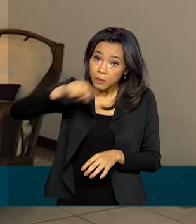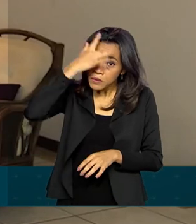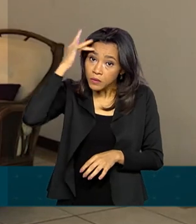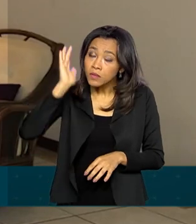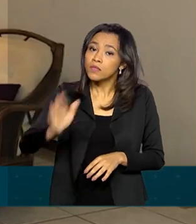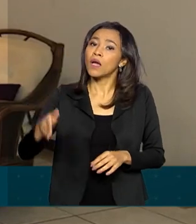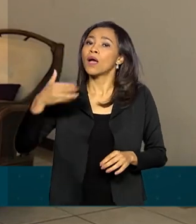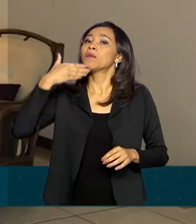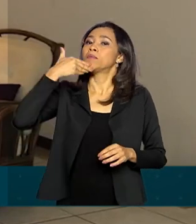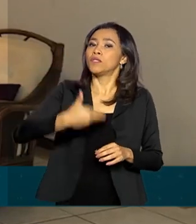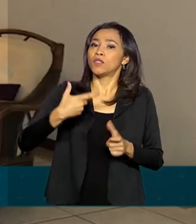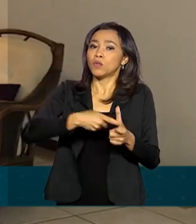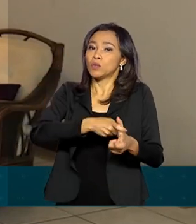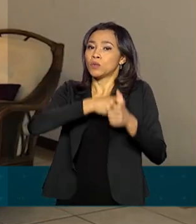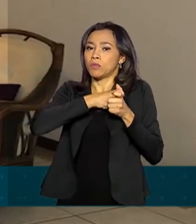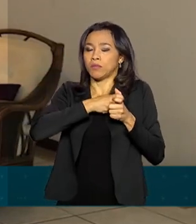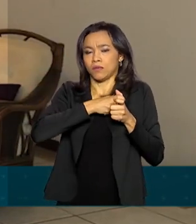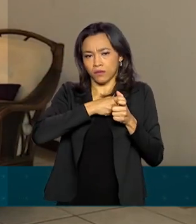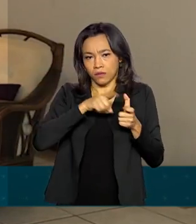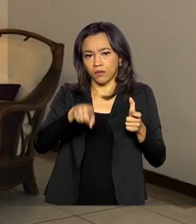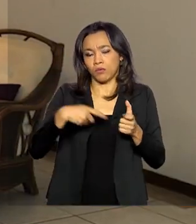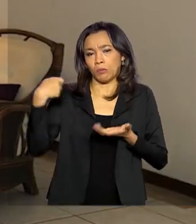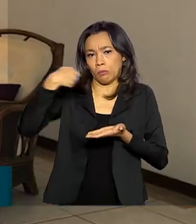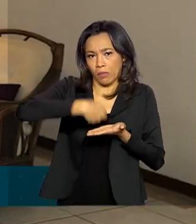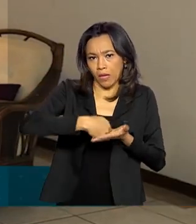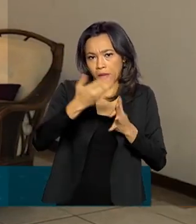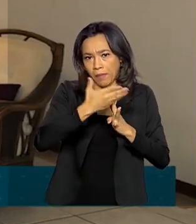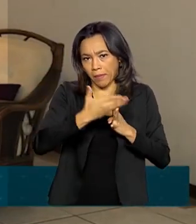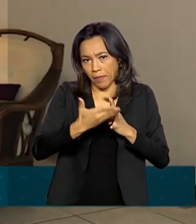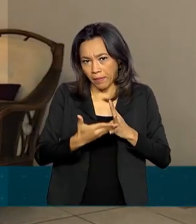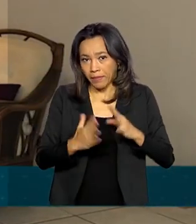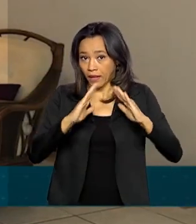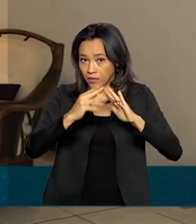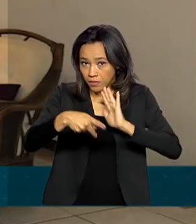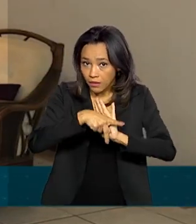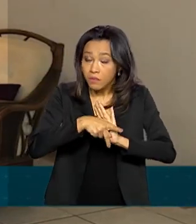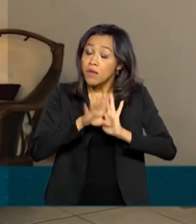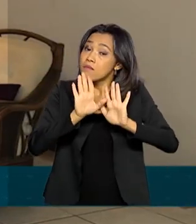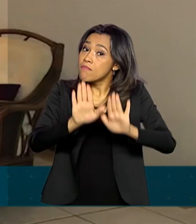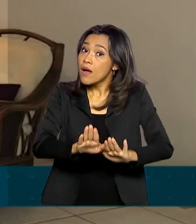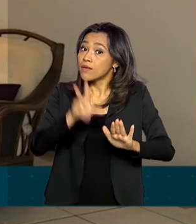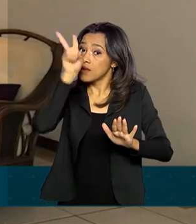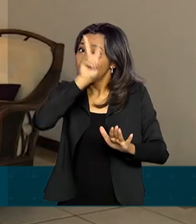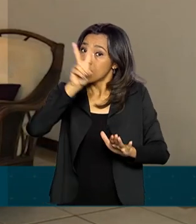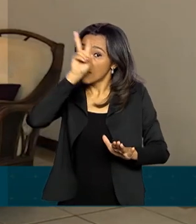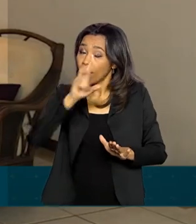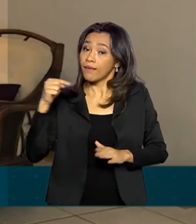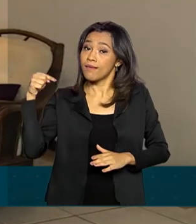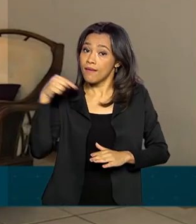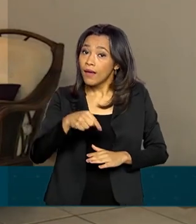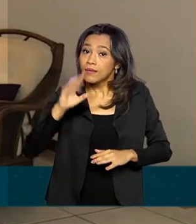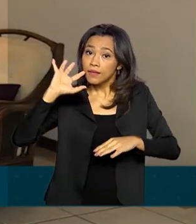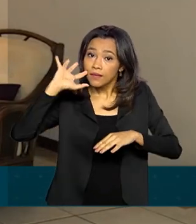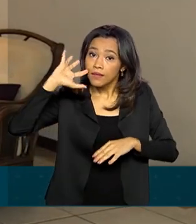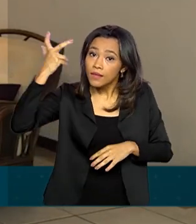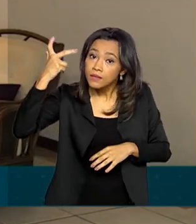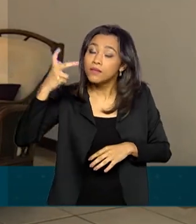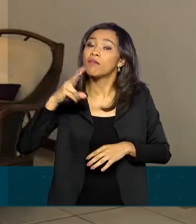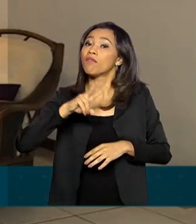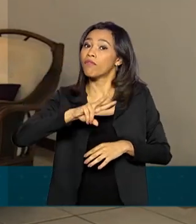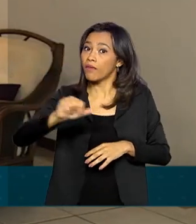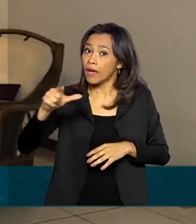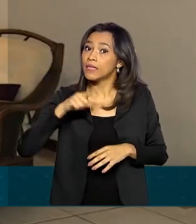solicitaram a suspensão da prestação habitacional. Mas é bom lembrar que essa decisão vai acarretar